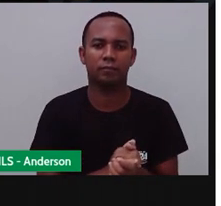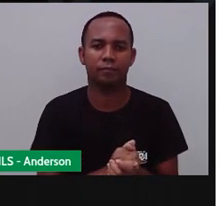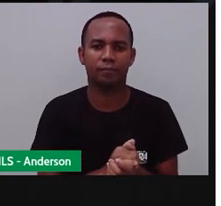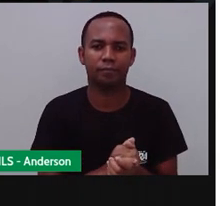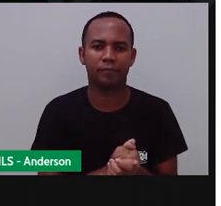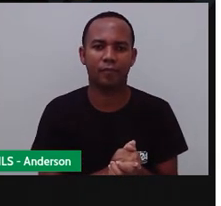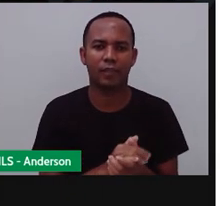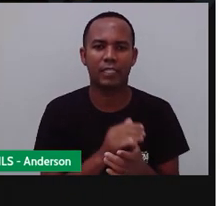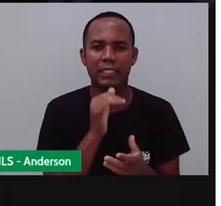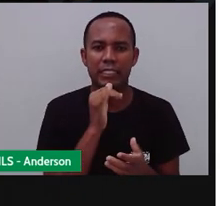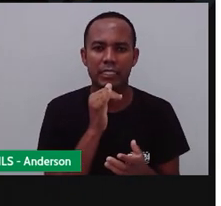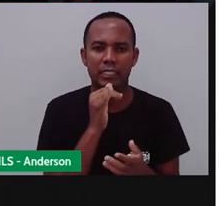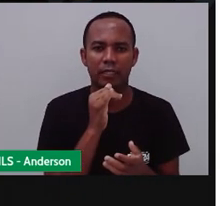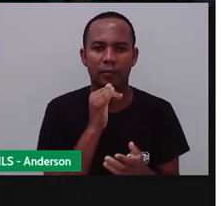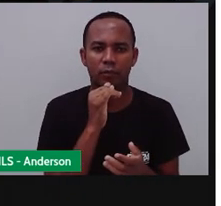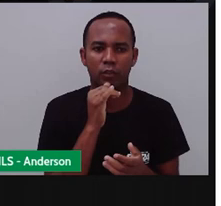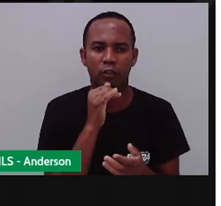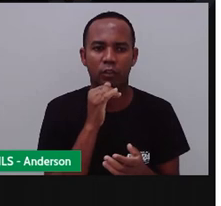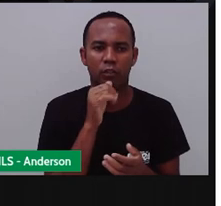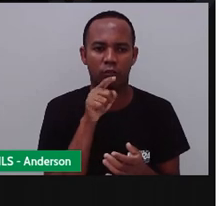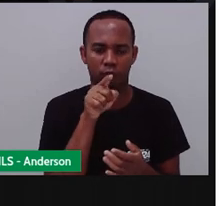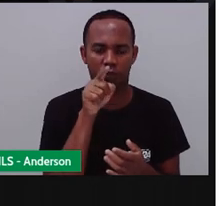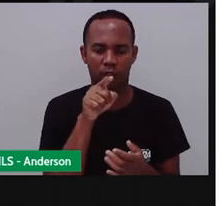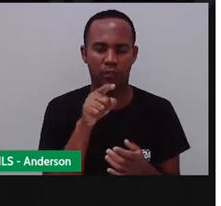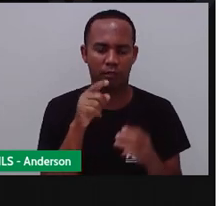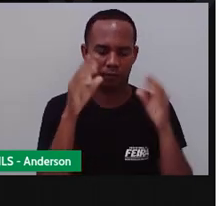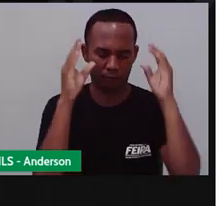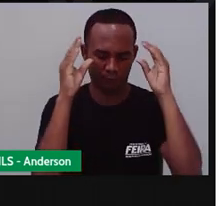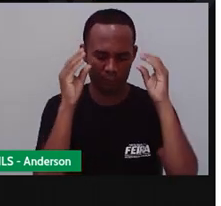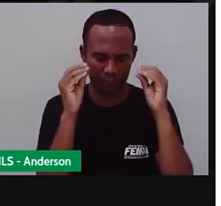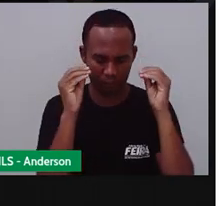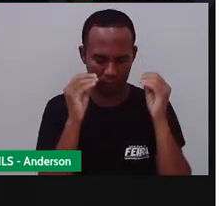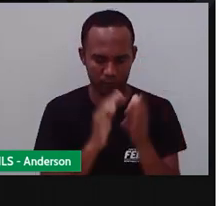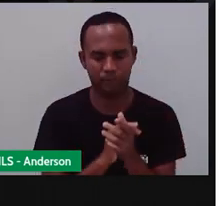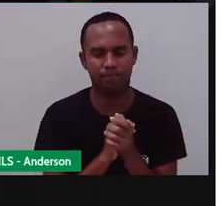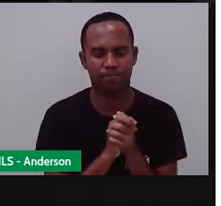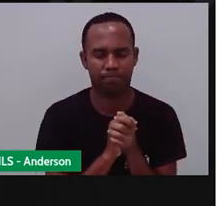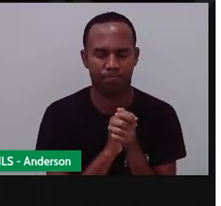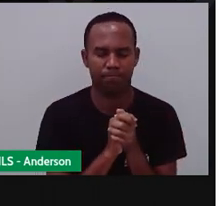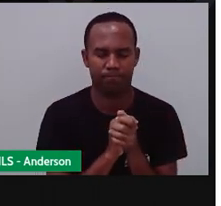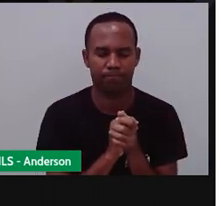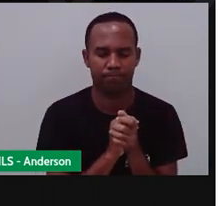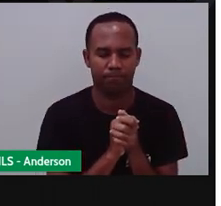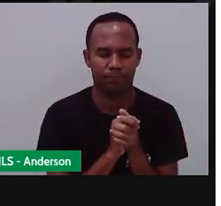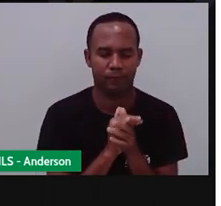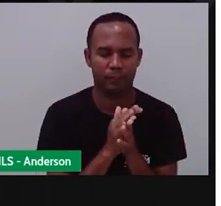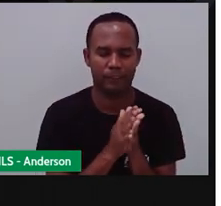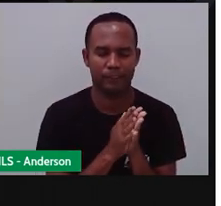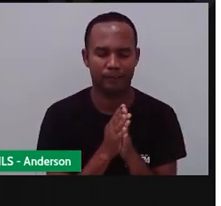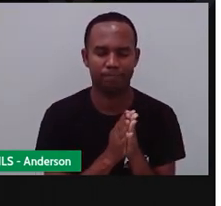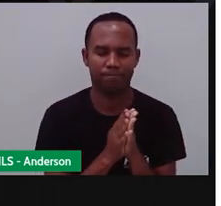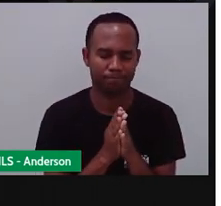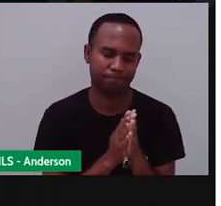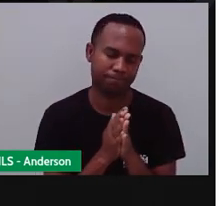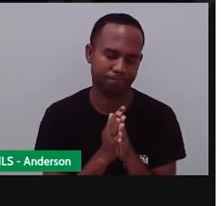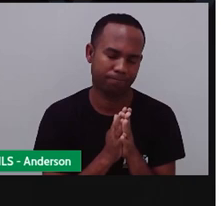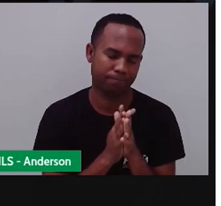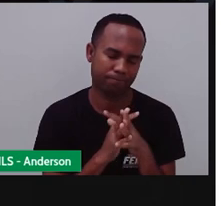Por exemplo, se você fechar os olhos nesse momento, você aí que está nos ouvindo, fecha os olhinhos. Vamos lá?